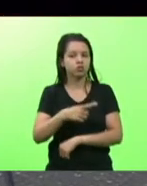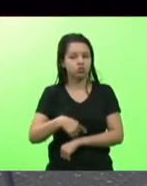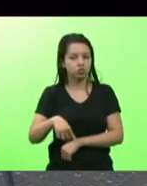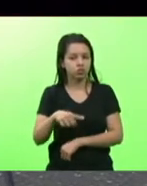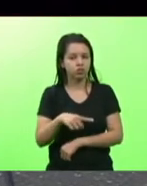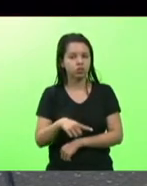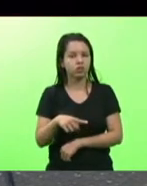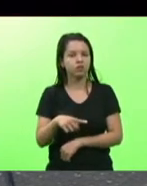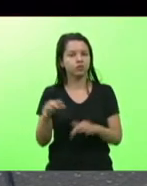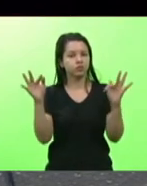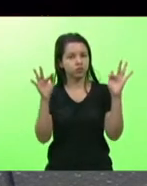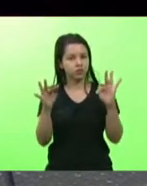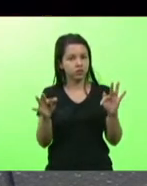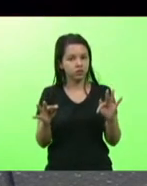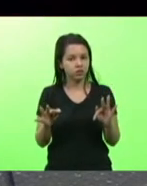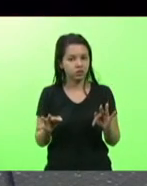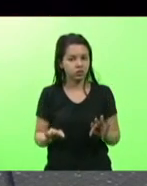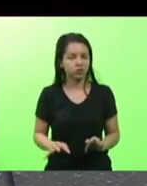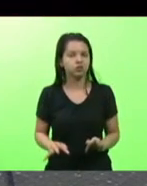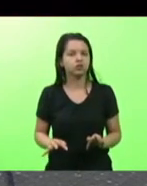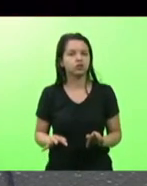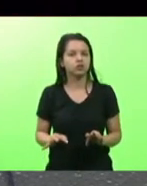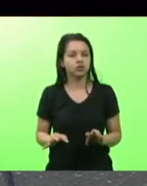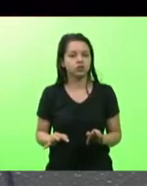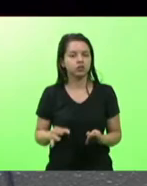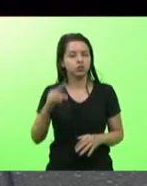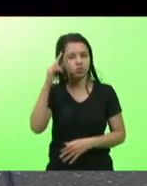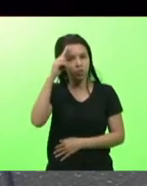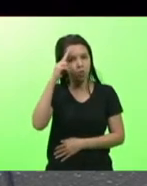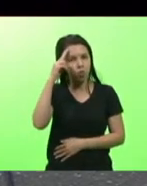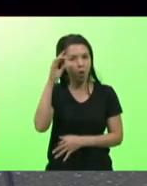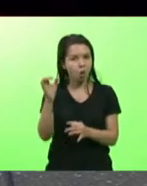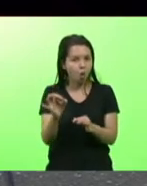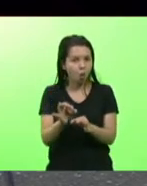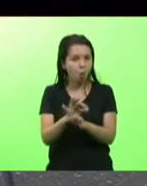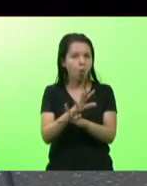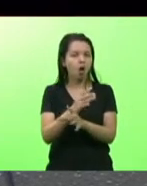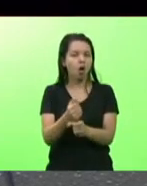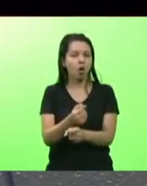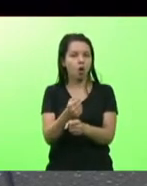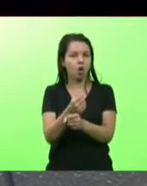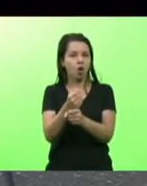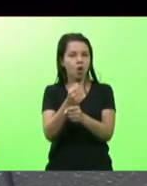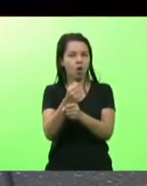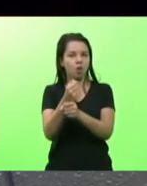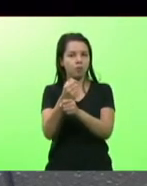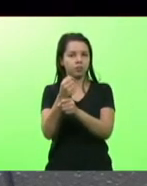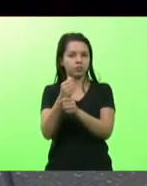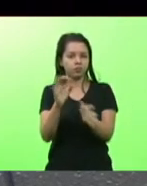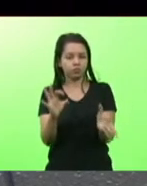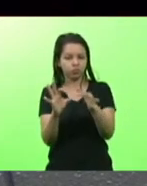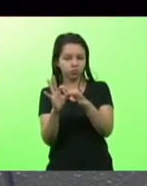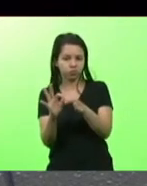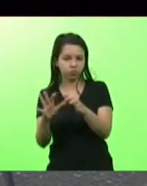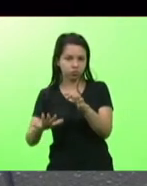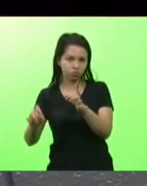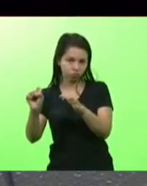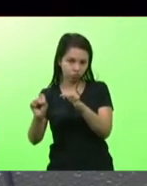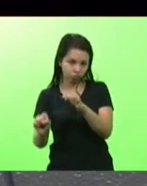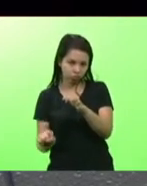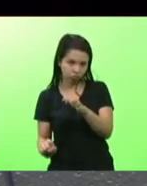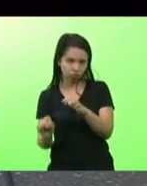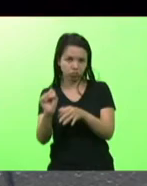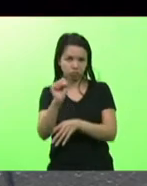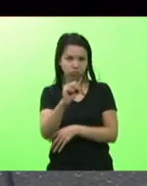feliz quando sonha com a conclusão dessa obra ligando o extremo sul de Santa Catarina com